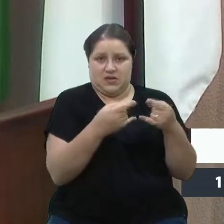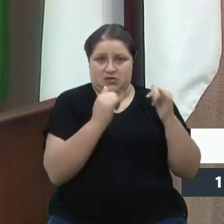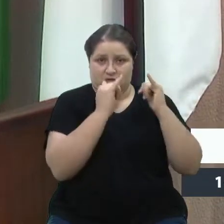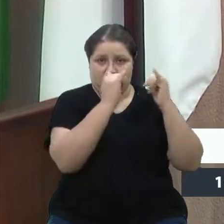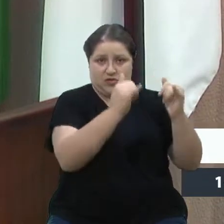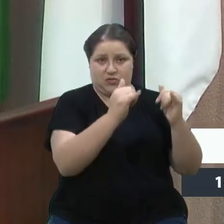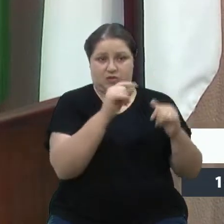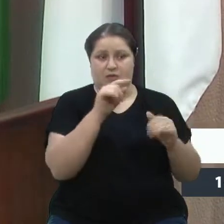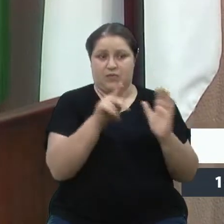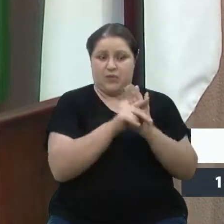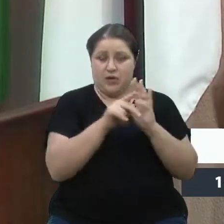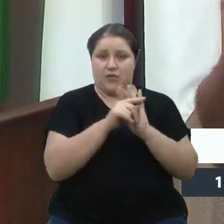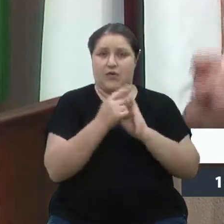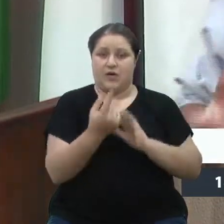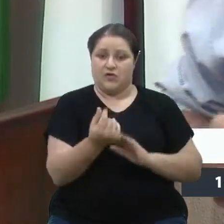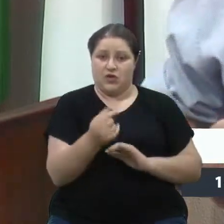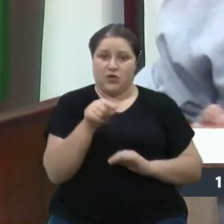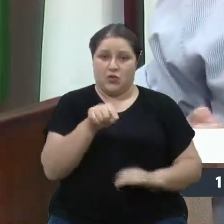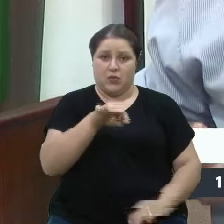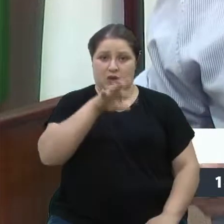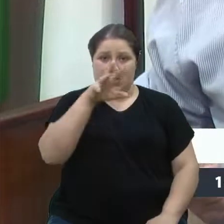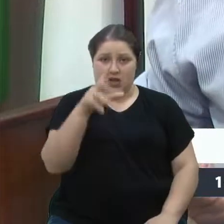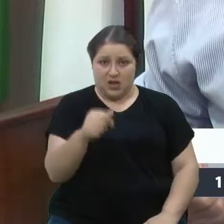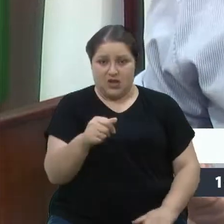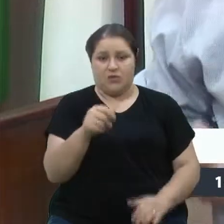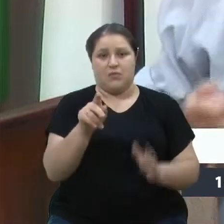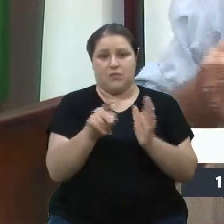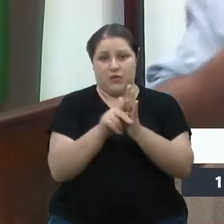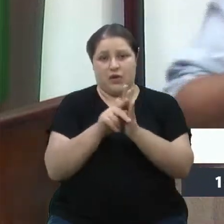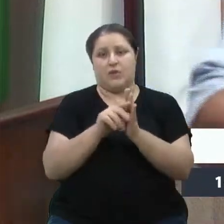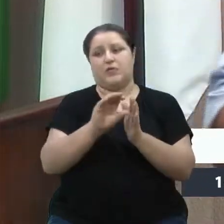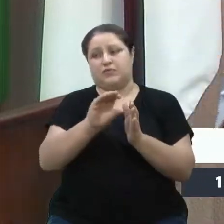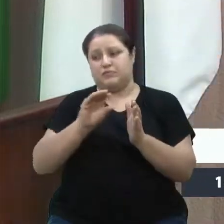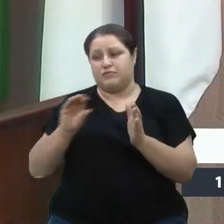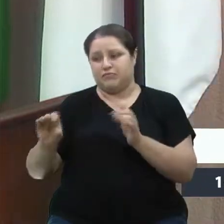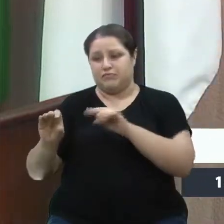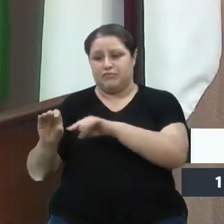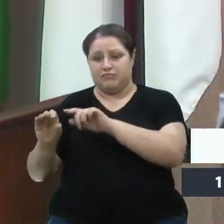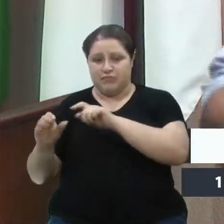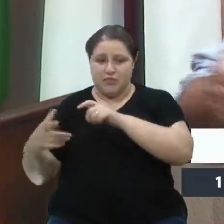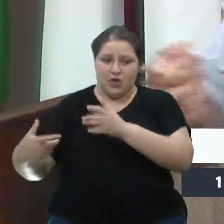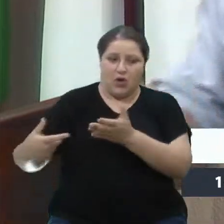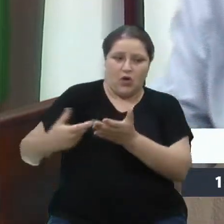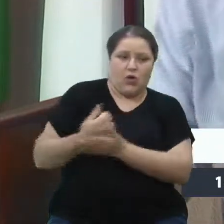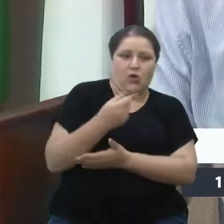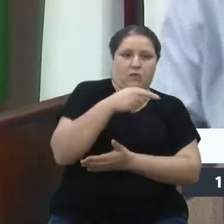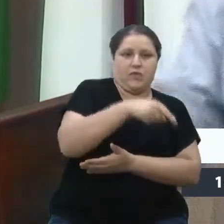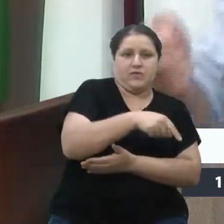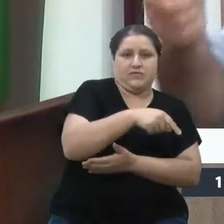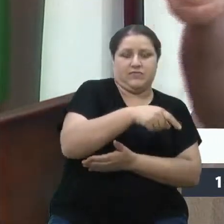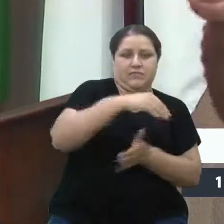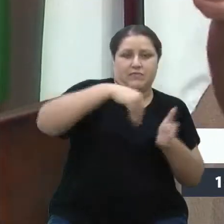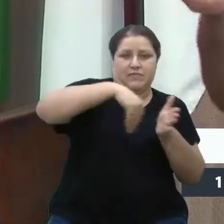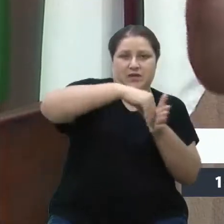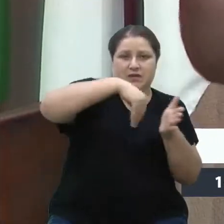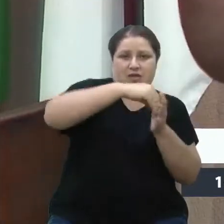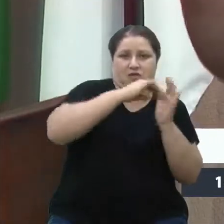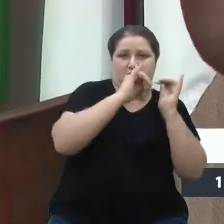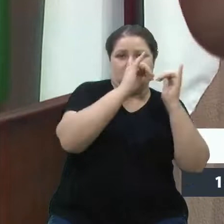Eu preciso compreender que hoje o dinheiro que a FAS gasta para comprar passagens pode ser